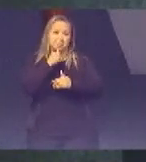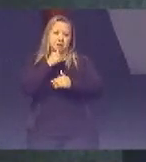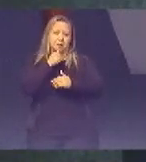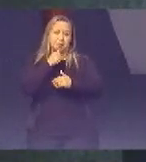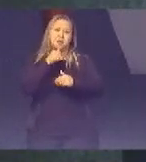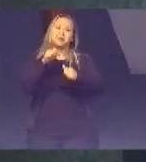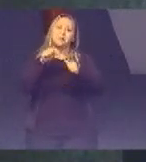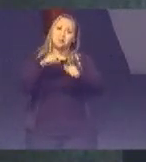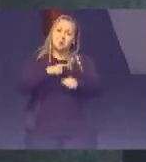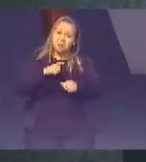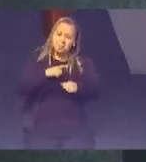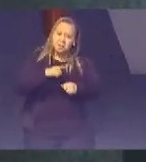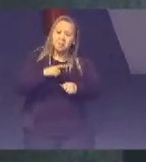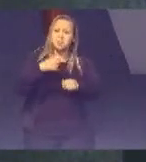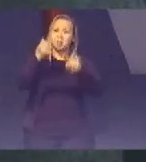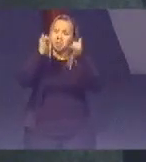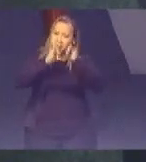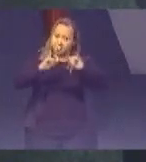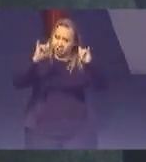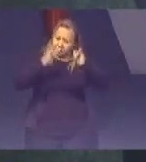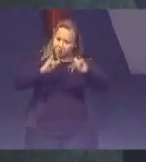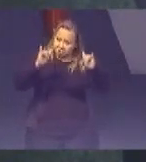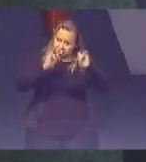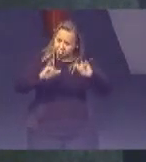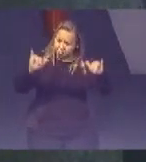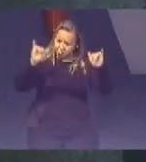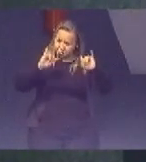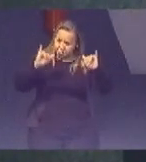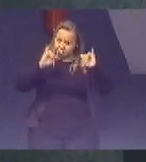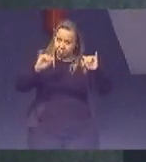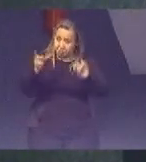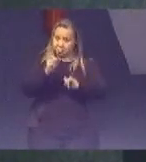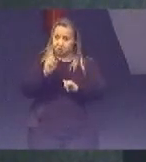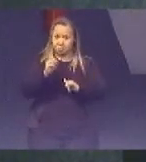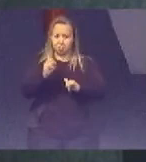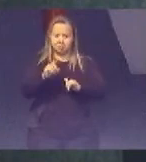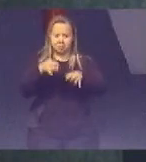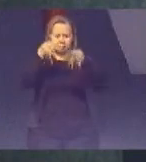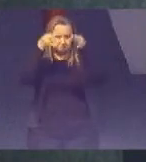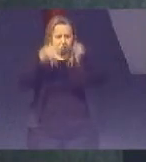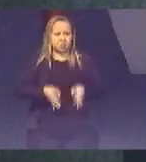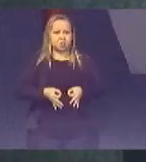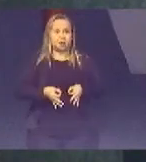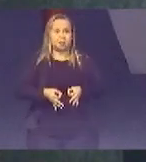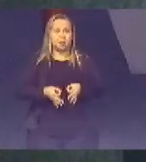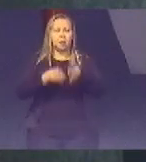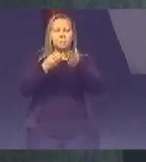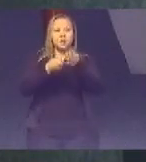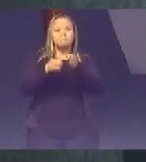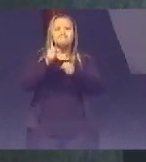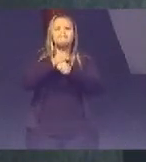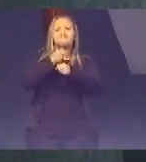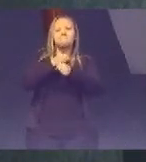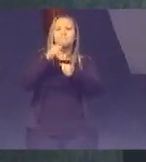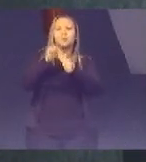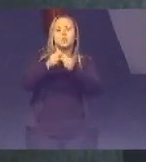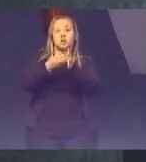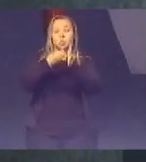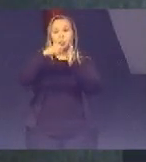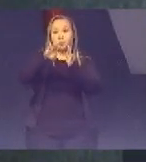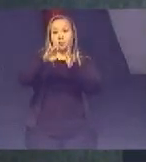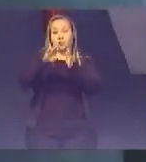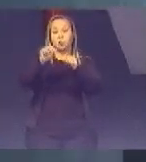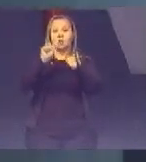cabedal De informações Que ainda não são Não estão apropriados Para a construção Dos indicadores Que se formam Em torno Dos